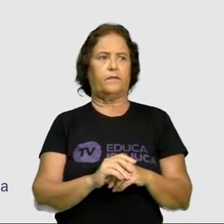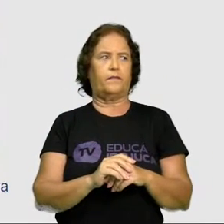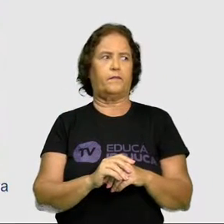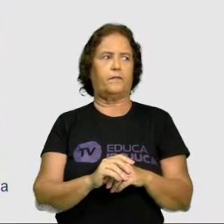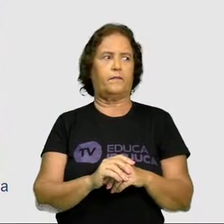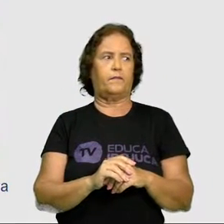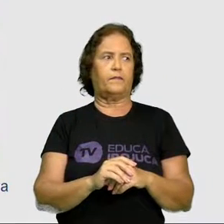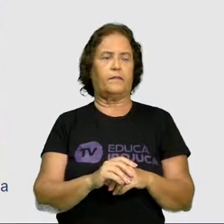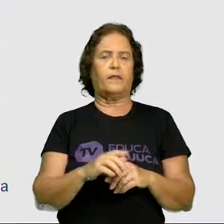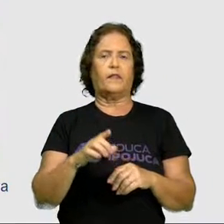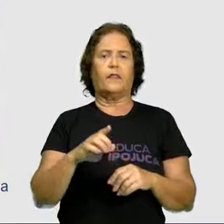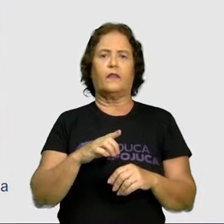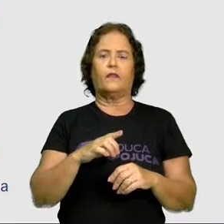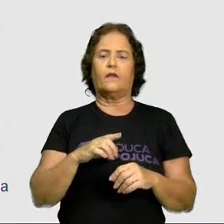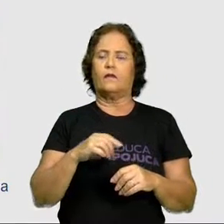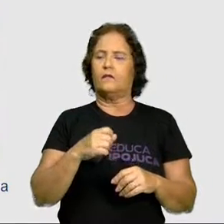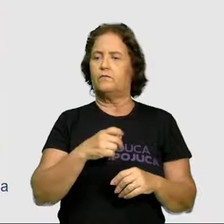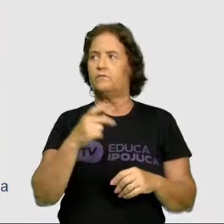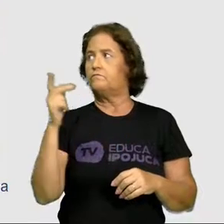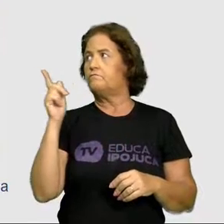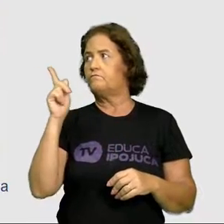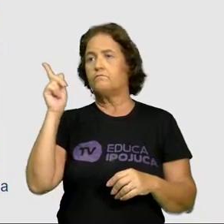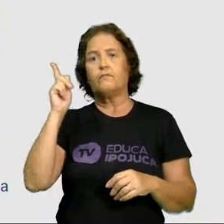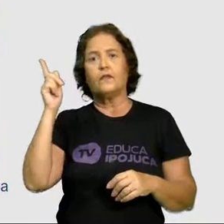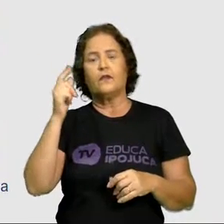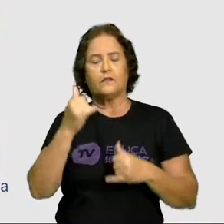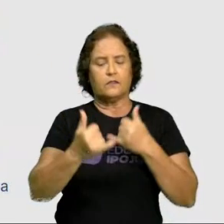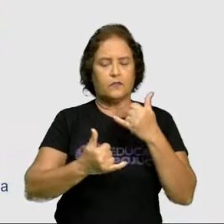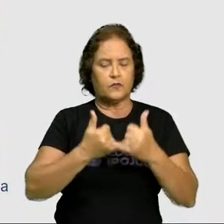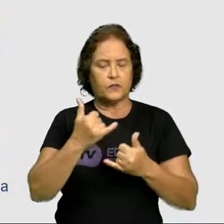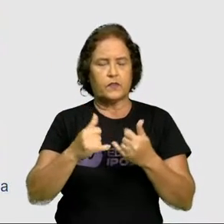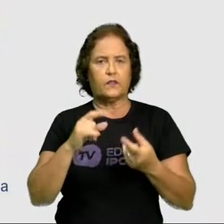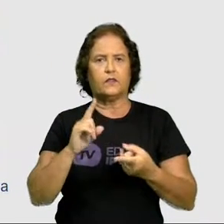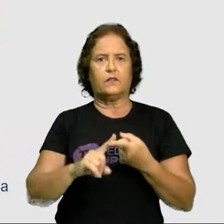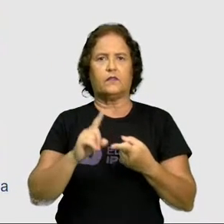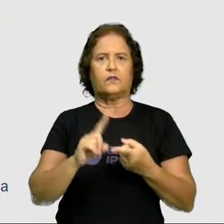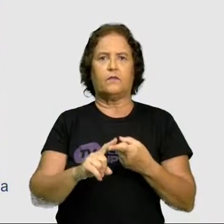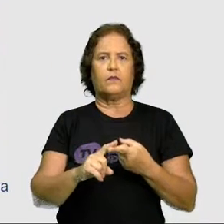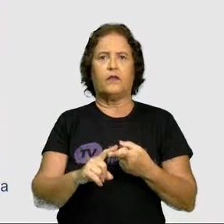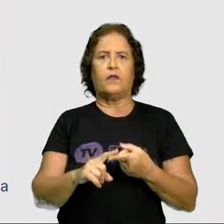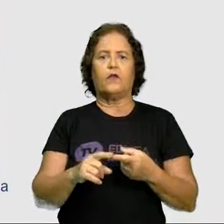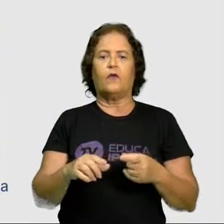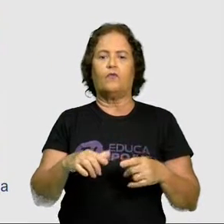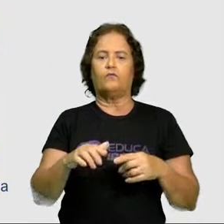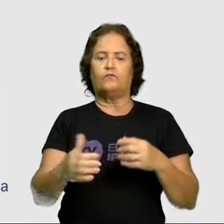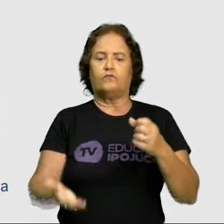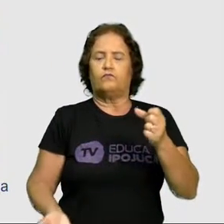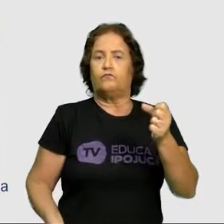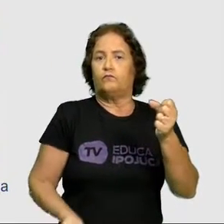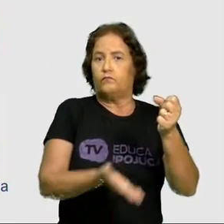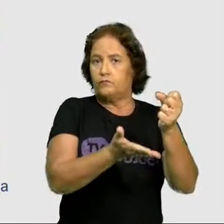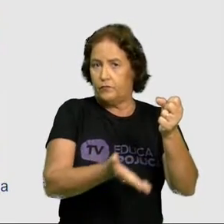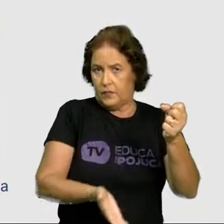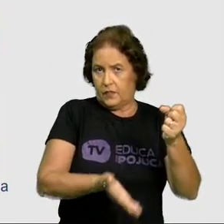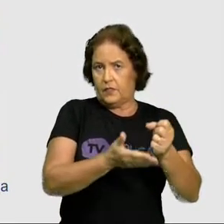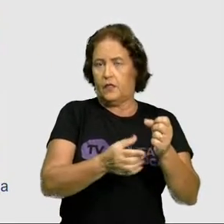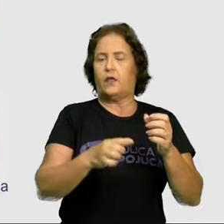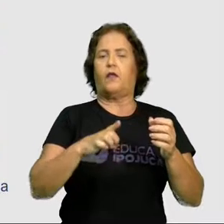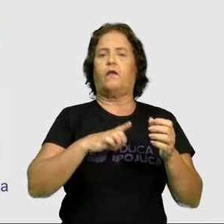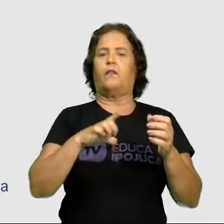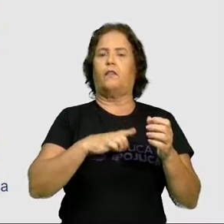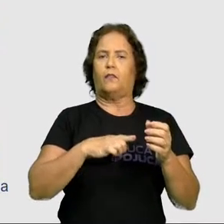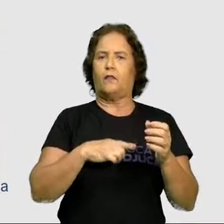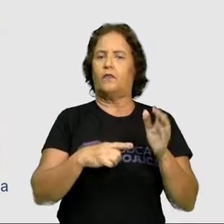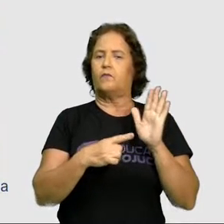E aí, essas brincadeiras também se estendem, olha só. O jogo de peteca que está sempre presente, tem uma imagem